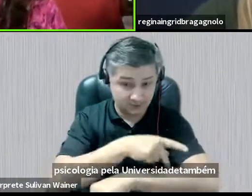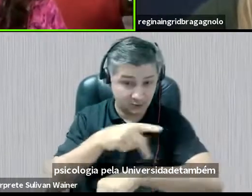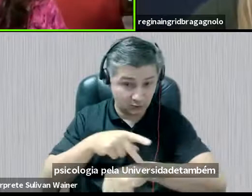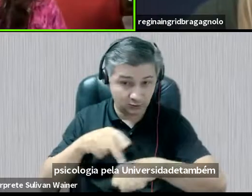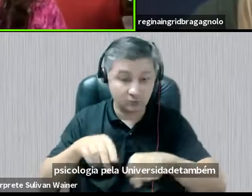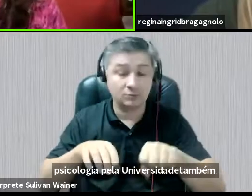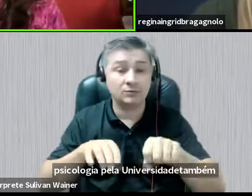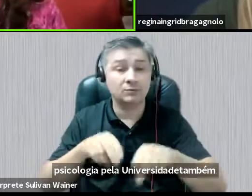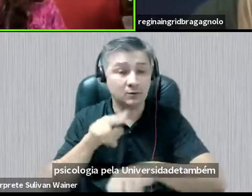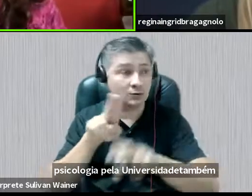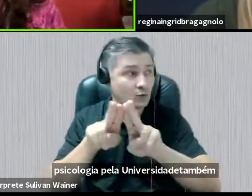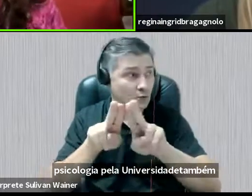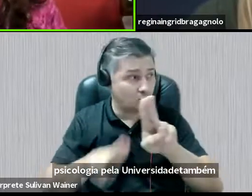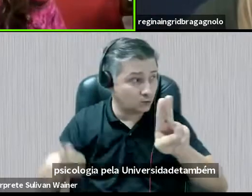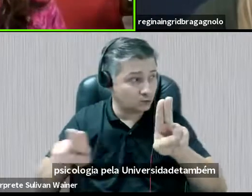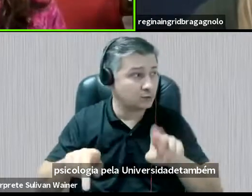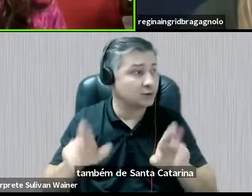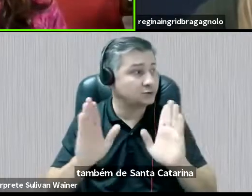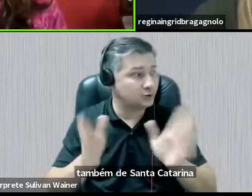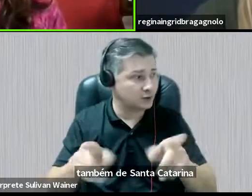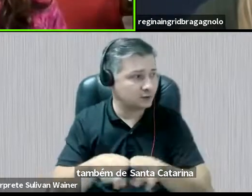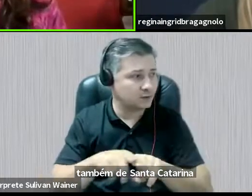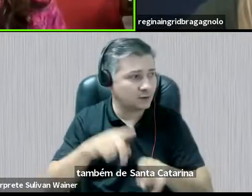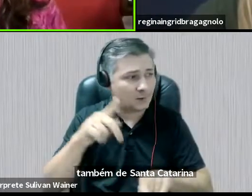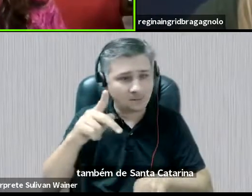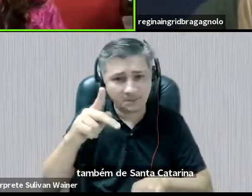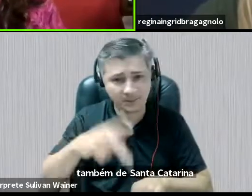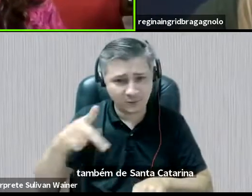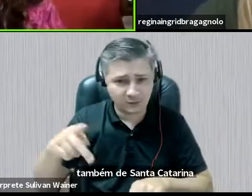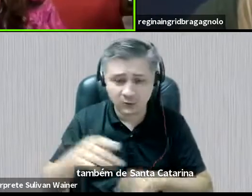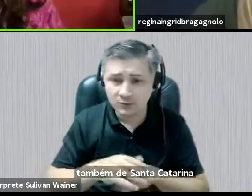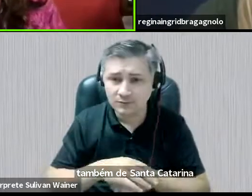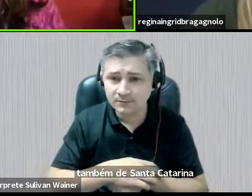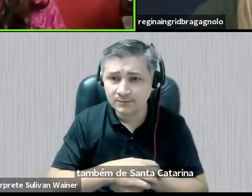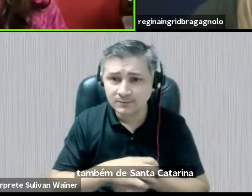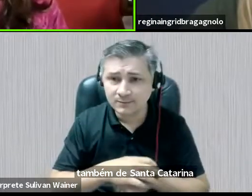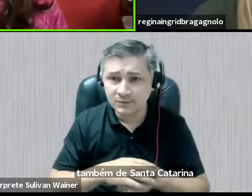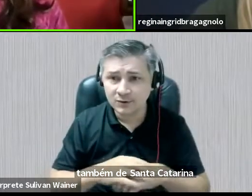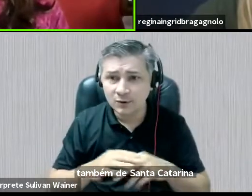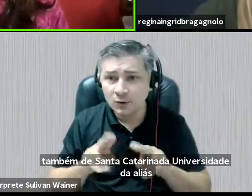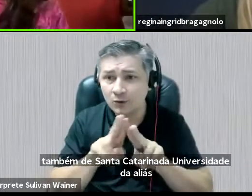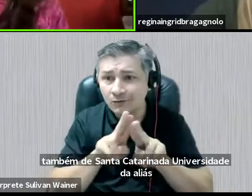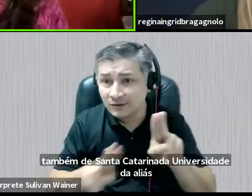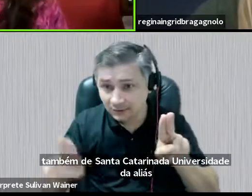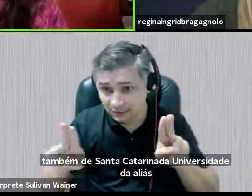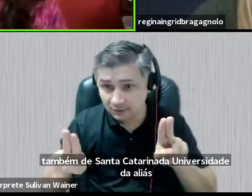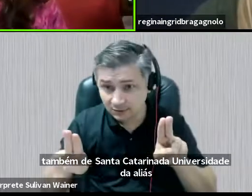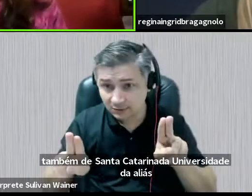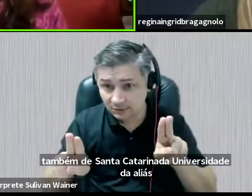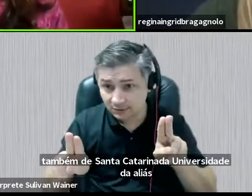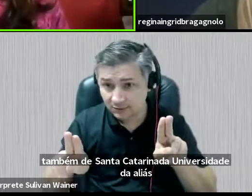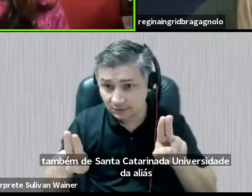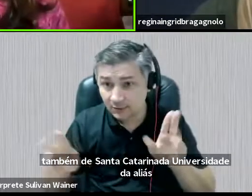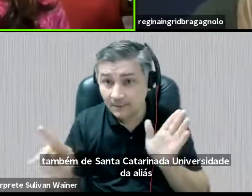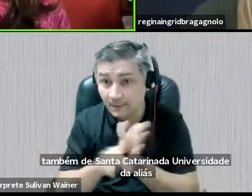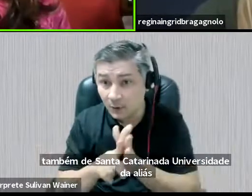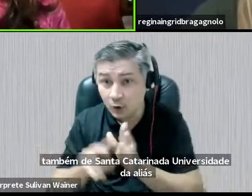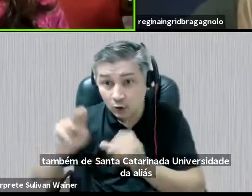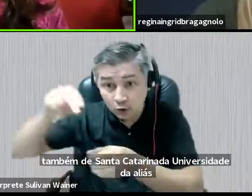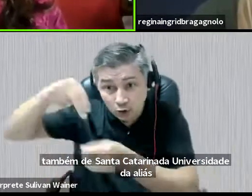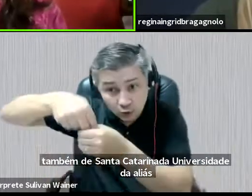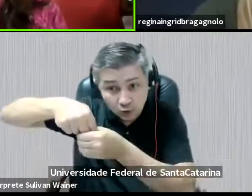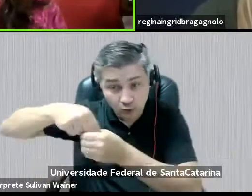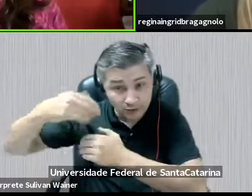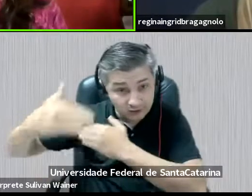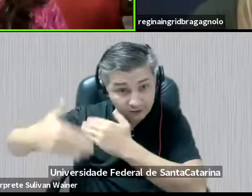e é professora da Universidade, aliás, da Universidade Federal de Santa Catarina no Núcleo de Desenvolvimento Infantil. Ela